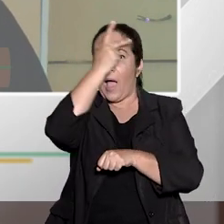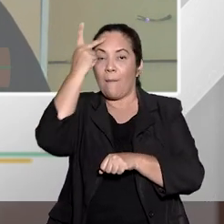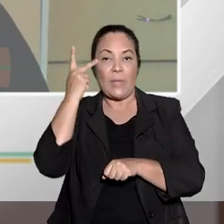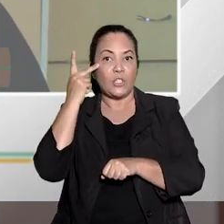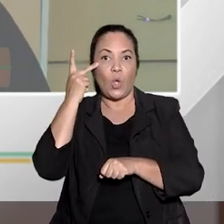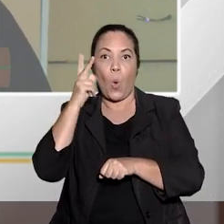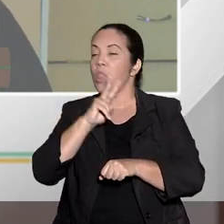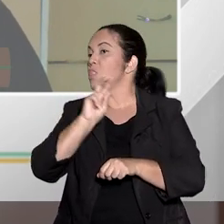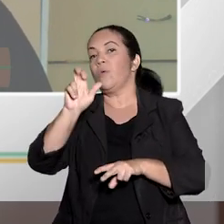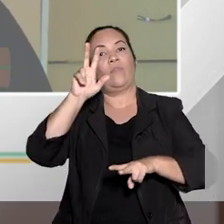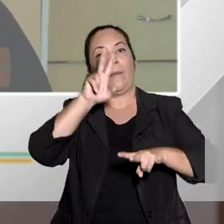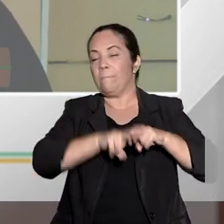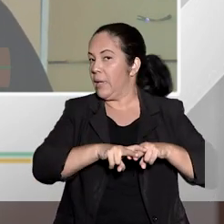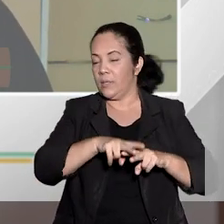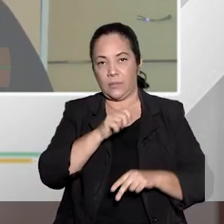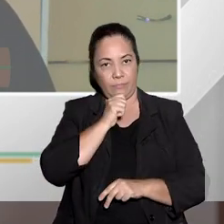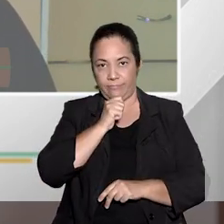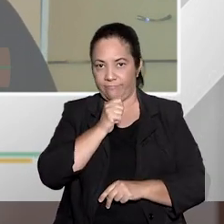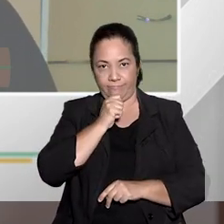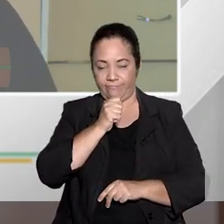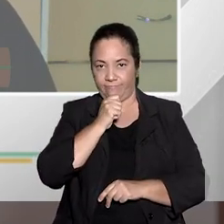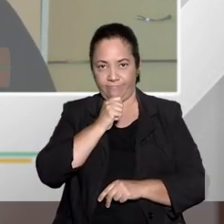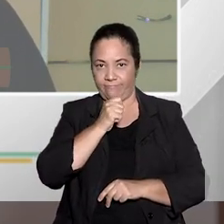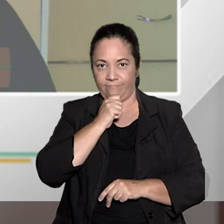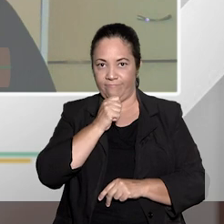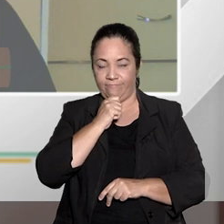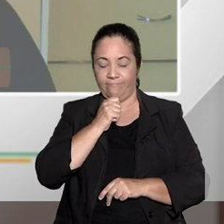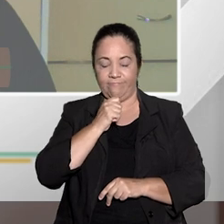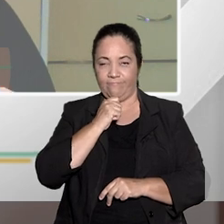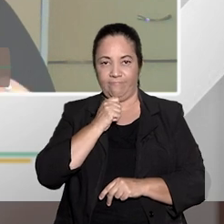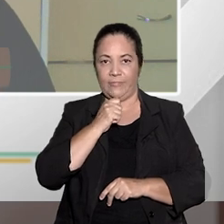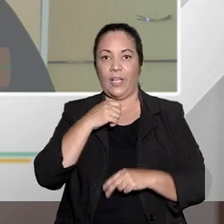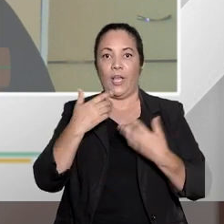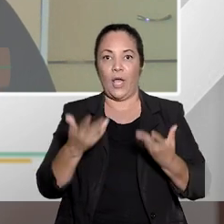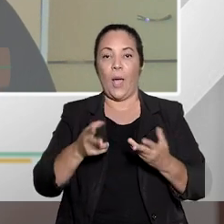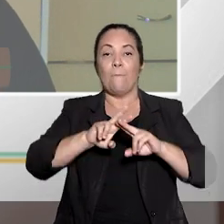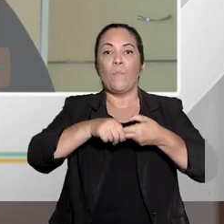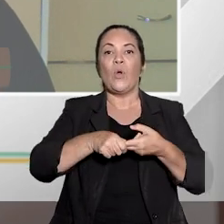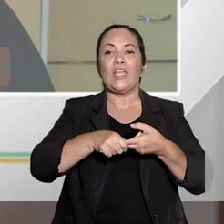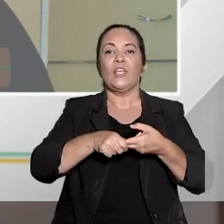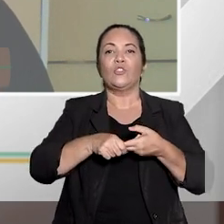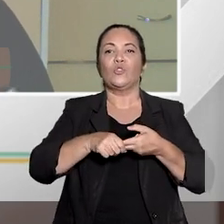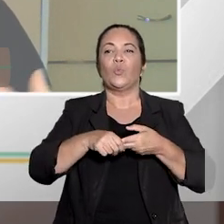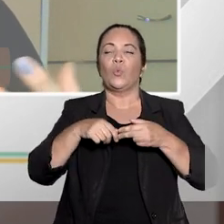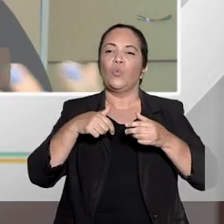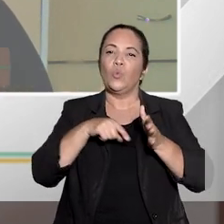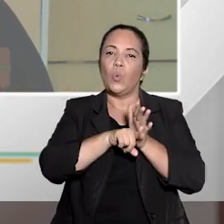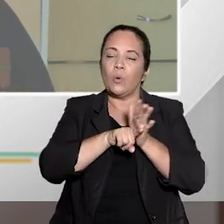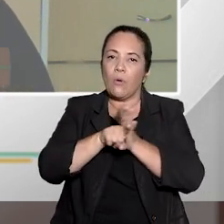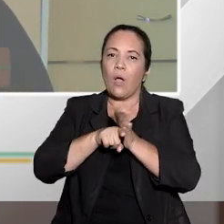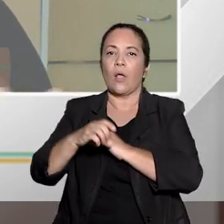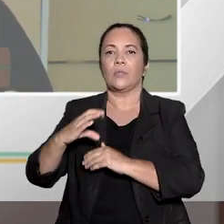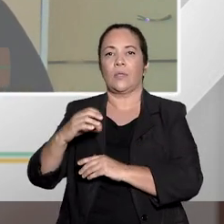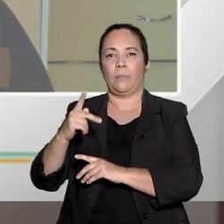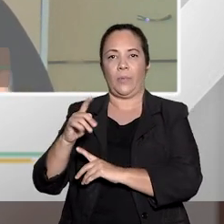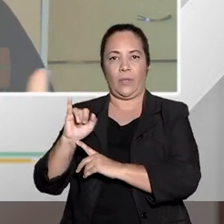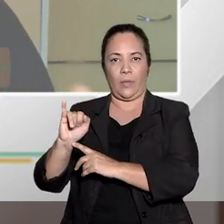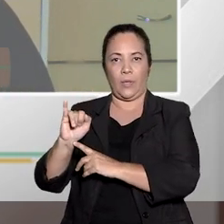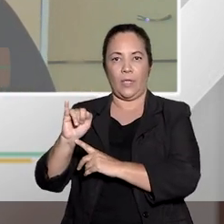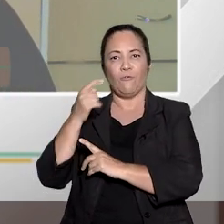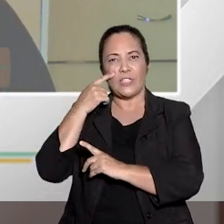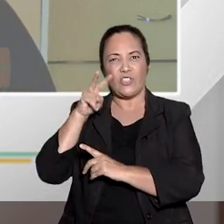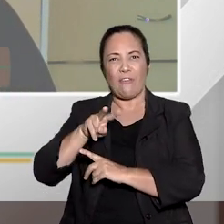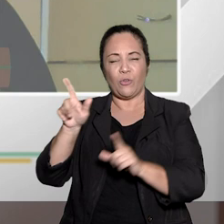Essa figura do habeas corpus preventivo se tornou muito comum nas CPIs. A gente já viu, né? Várias vezes aí,